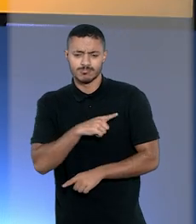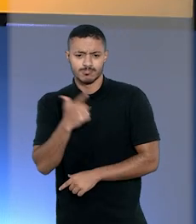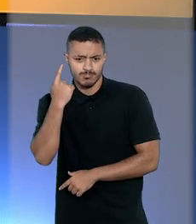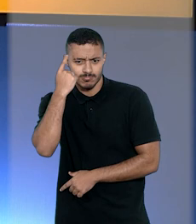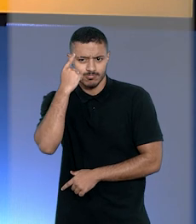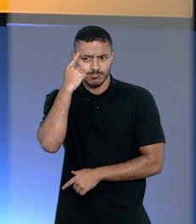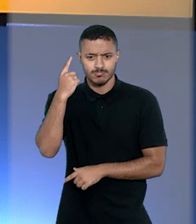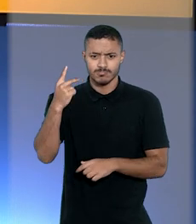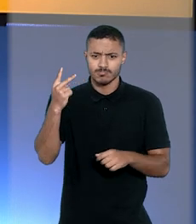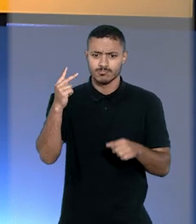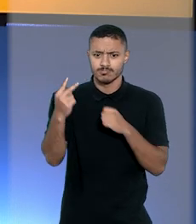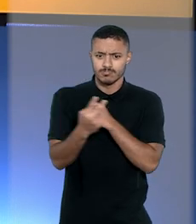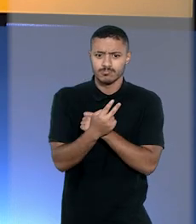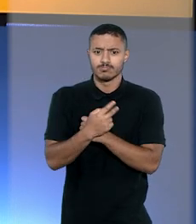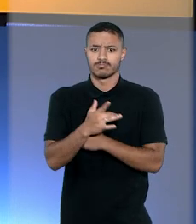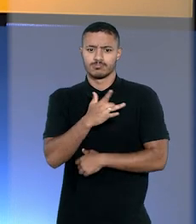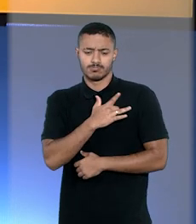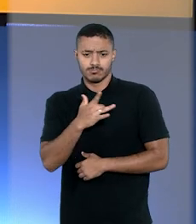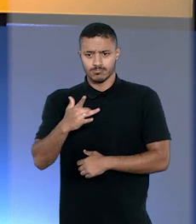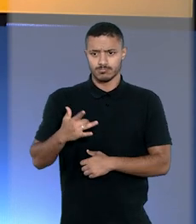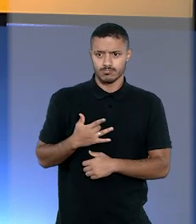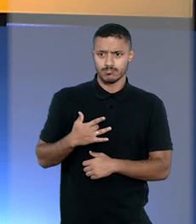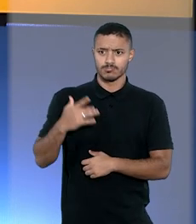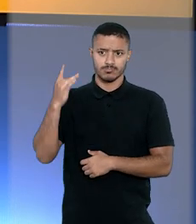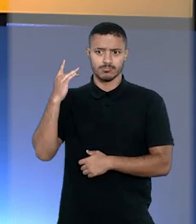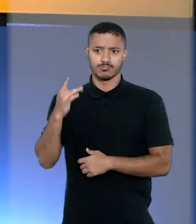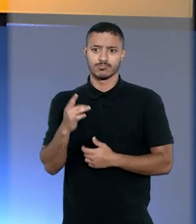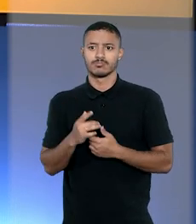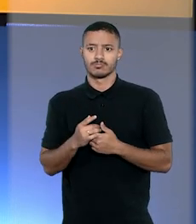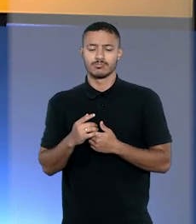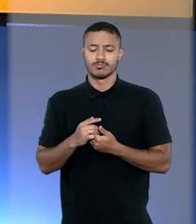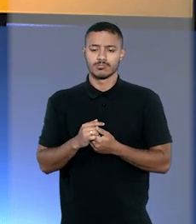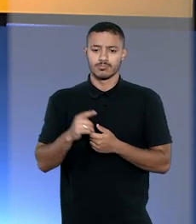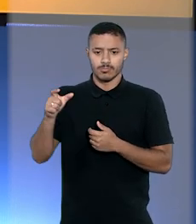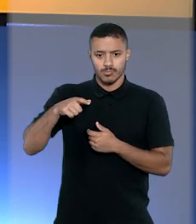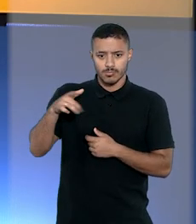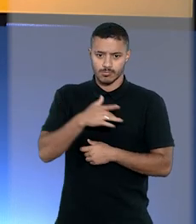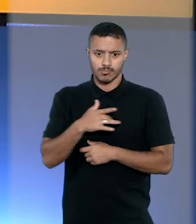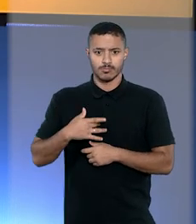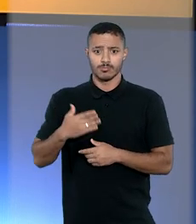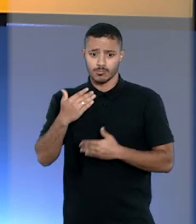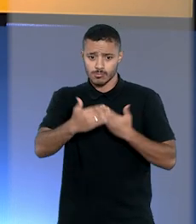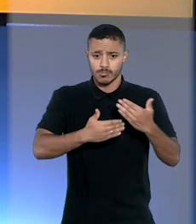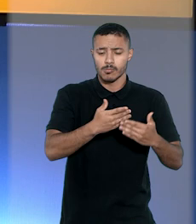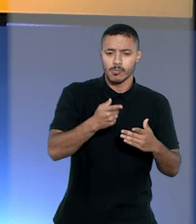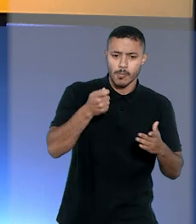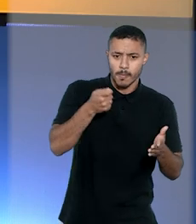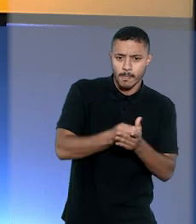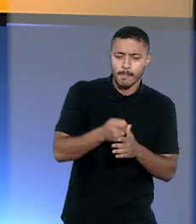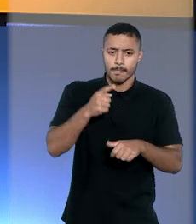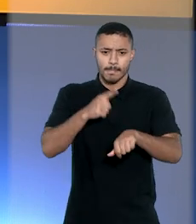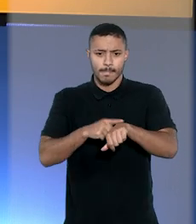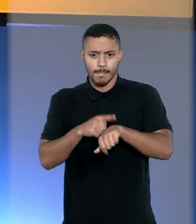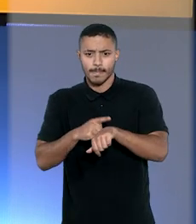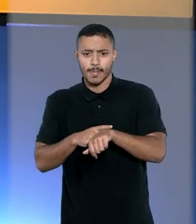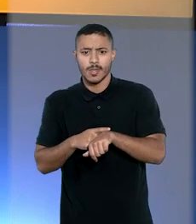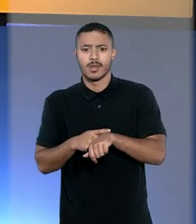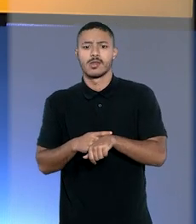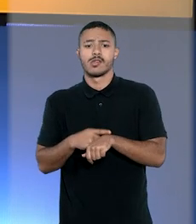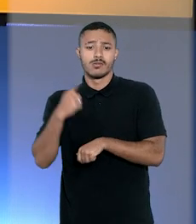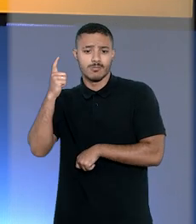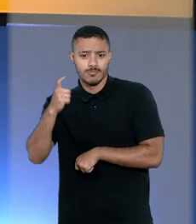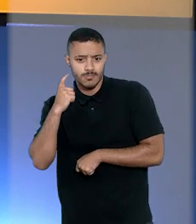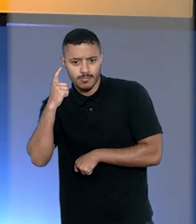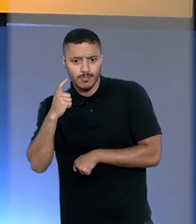turma também decidiram que a condenação de plano de saúde para custear tratamento continuado impõe pagamento de